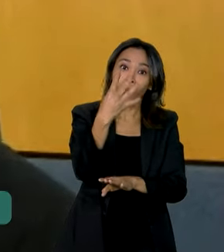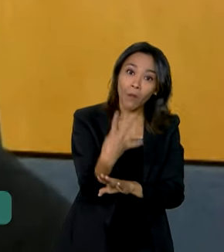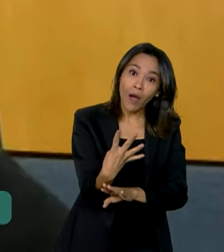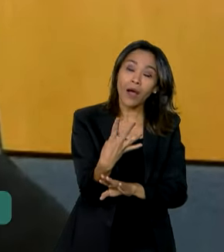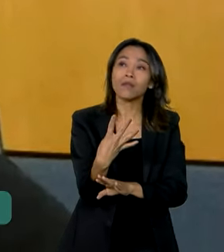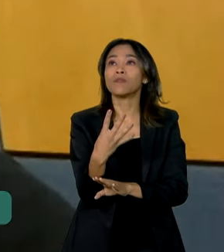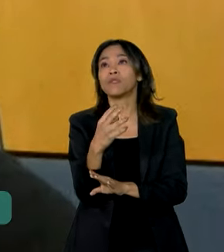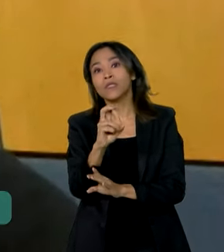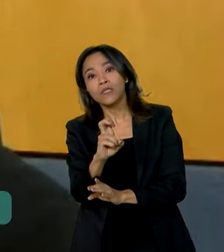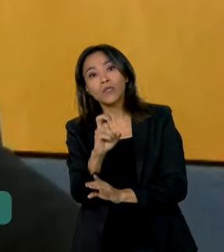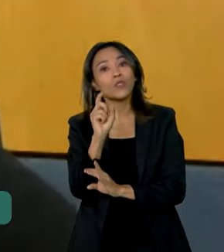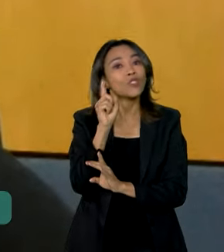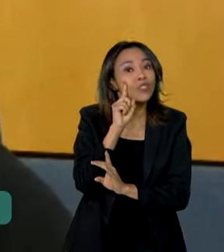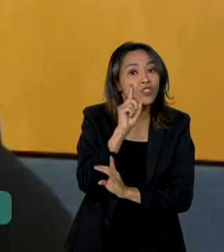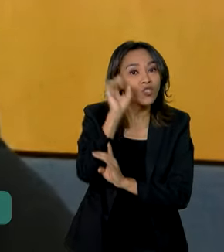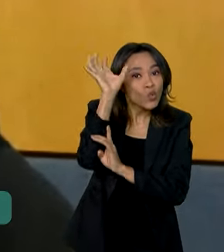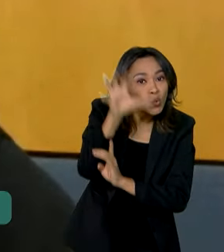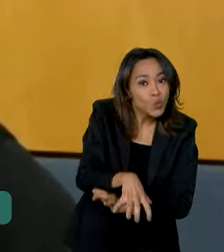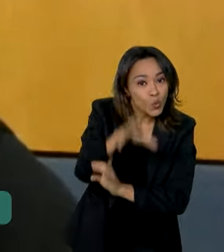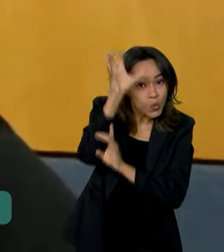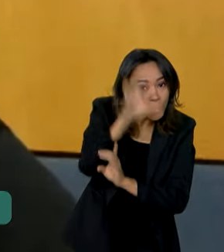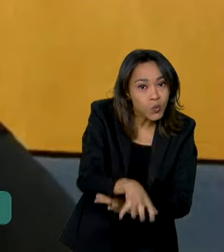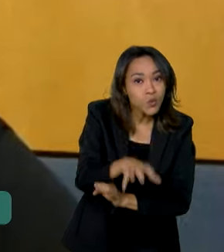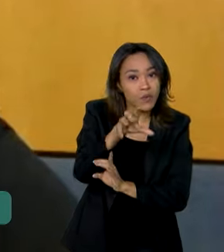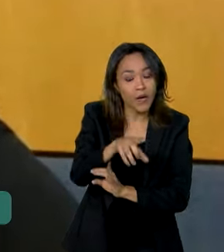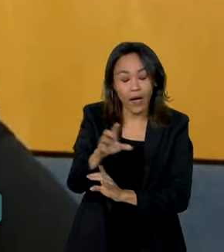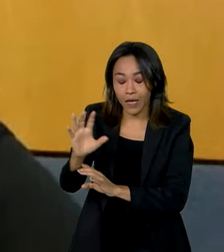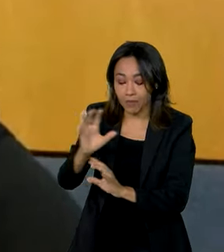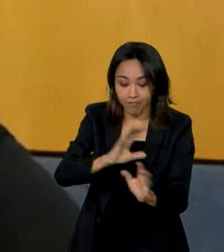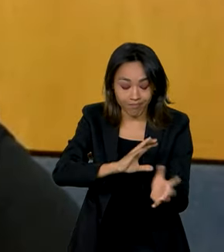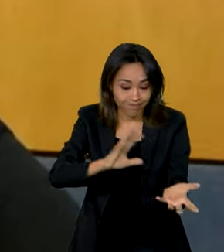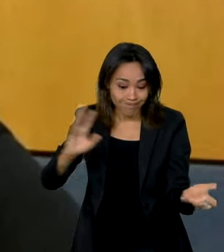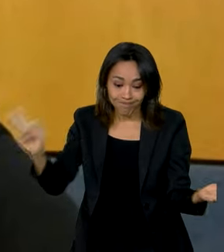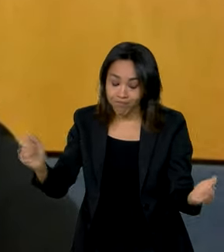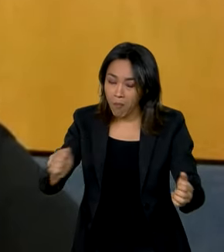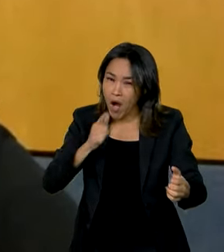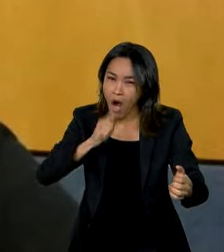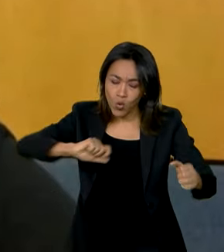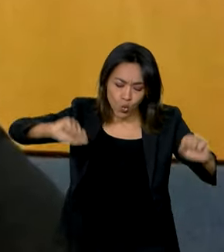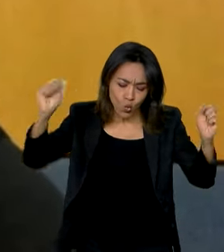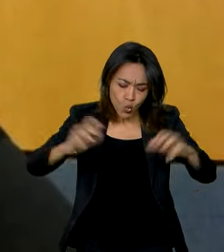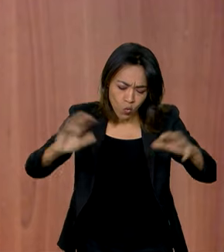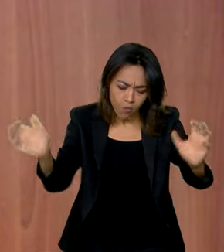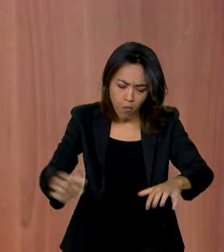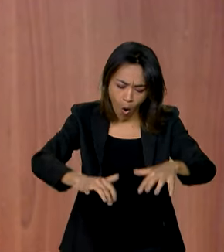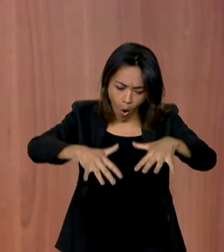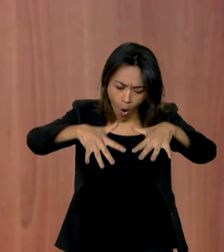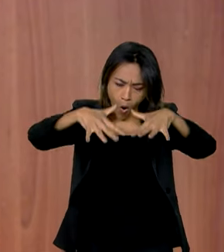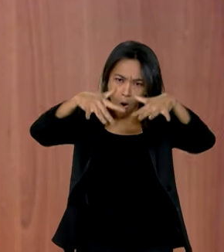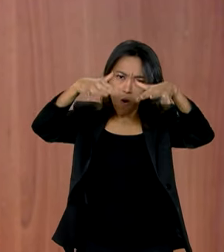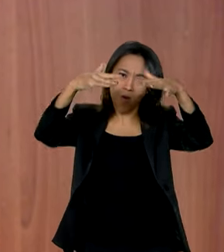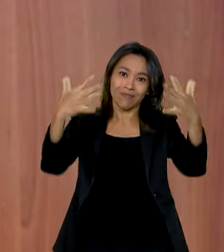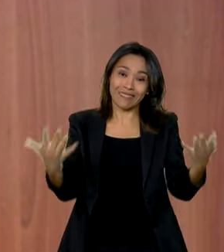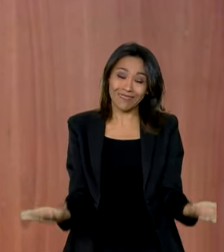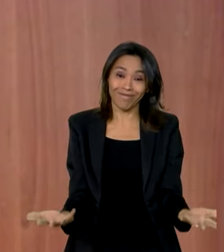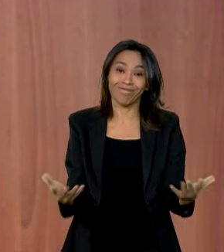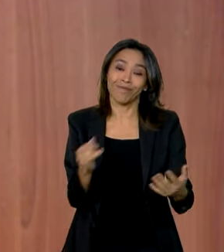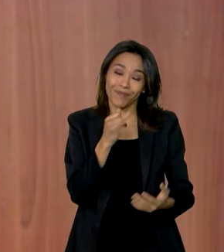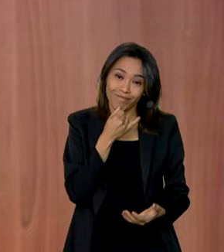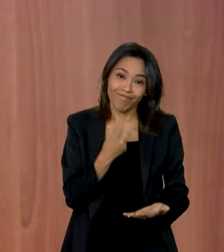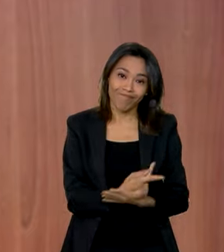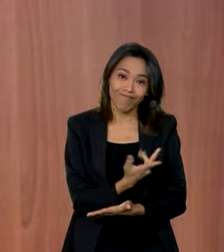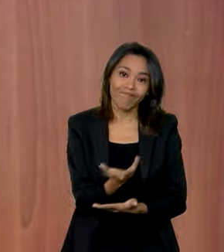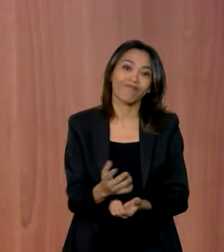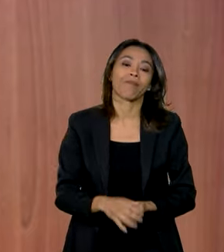numa região muito homogênea, veio a causar esses acumulados extraordinários de chuva. E as fortes